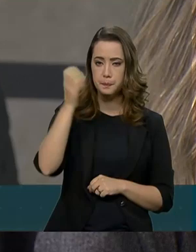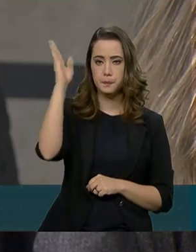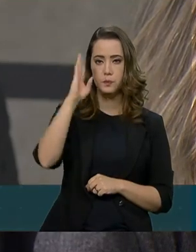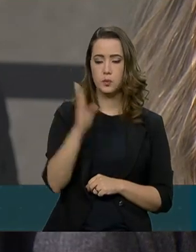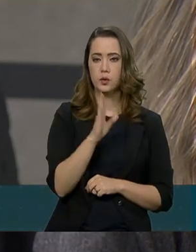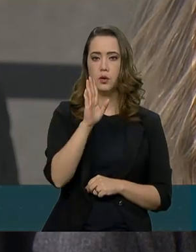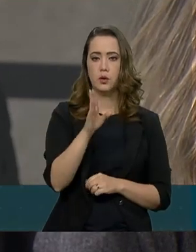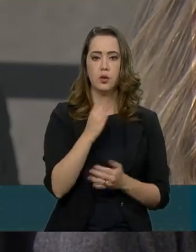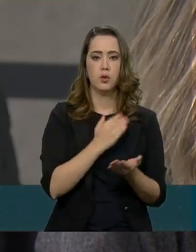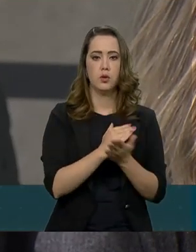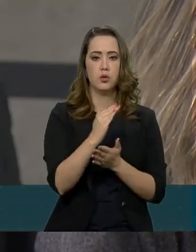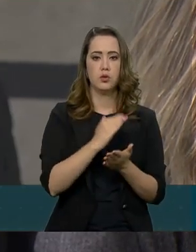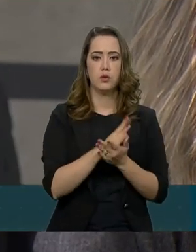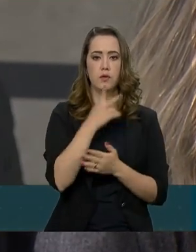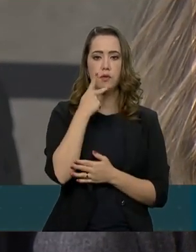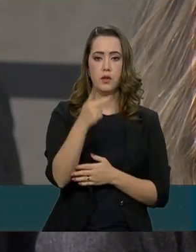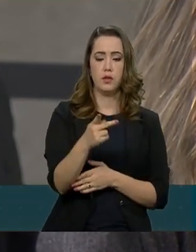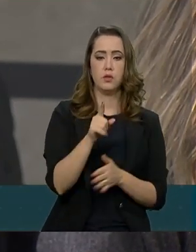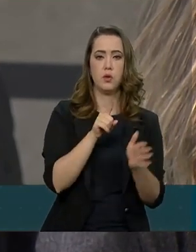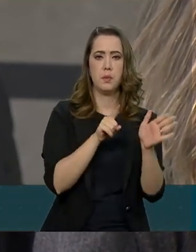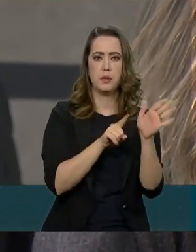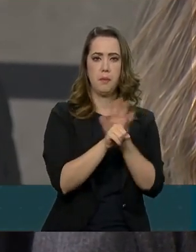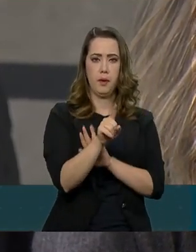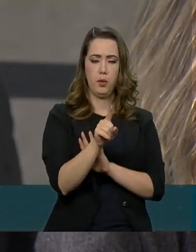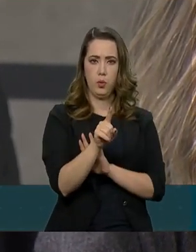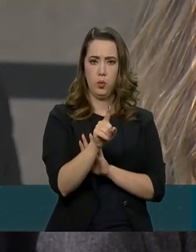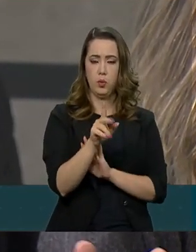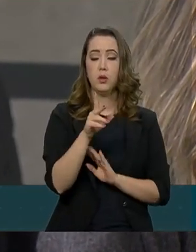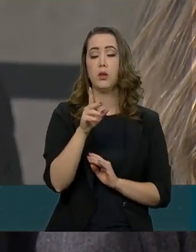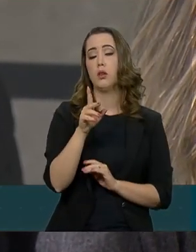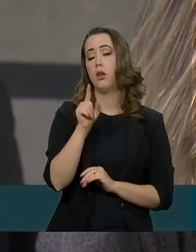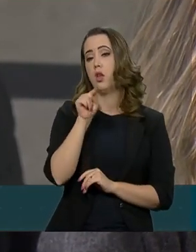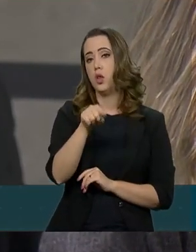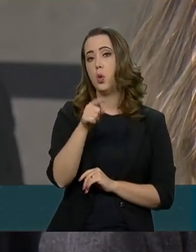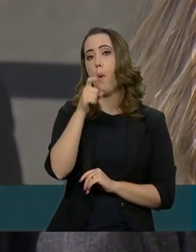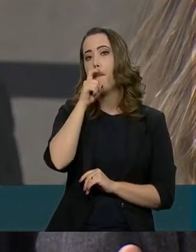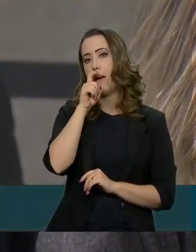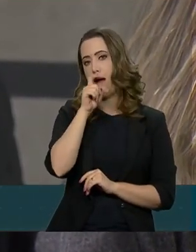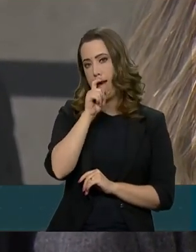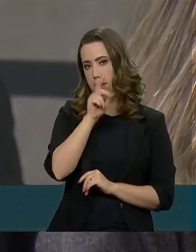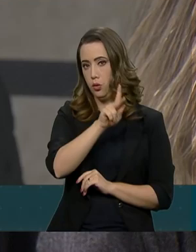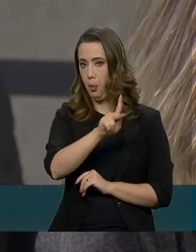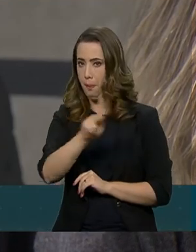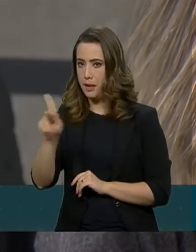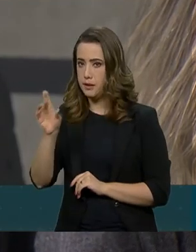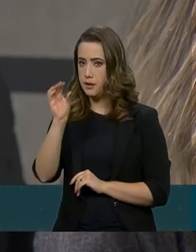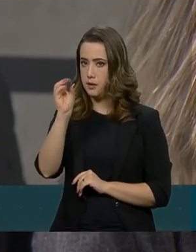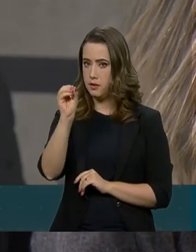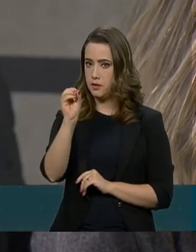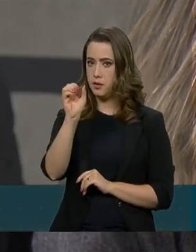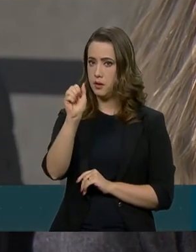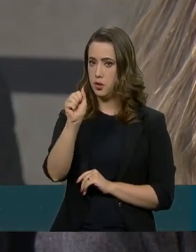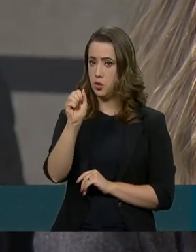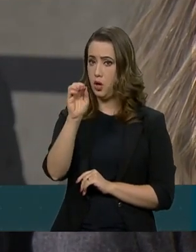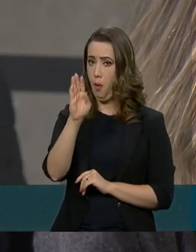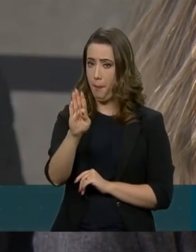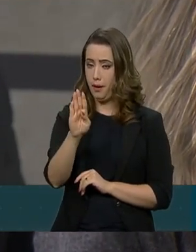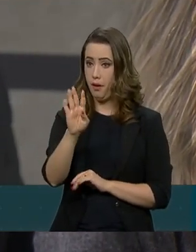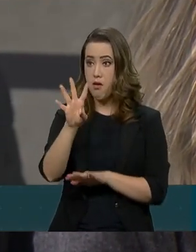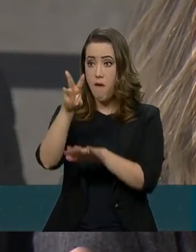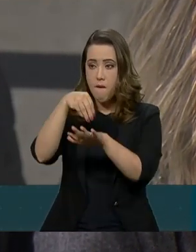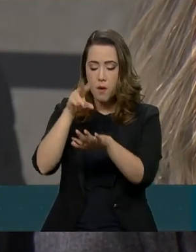declaração do presidente a respeito do pai do presidente da OAB, só uma informação agora que eu vi no jornal O Globo,